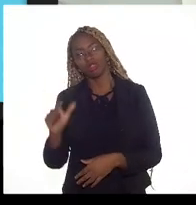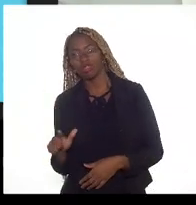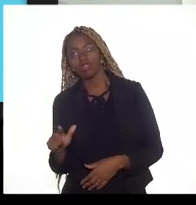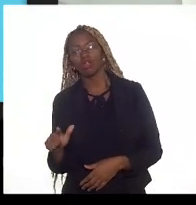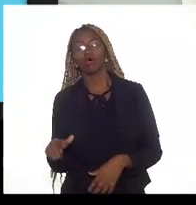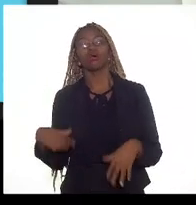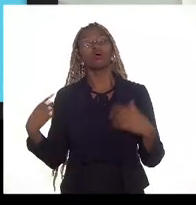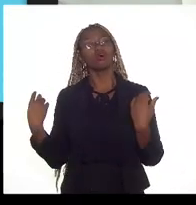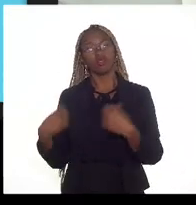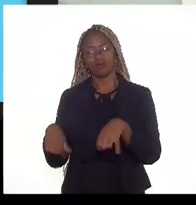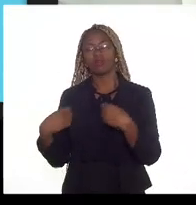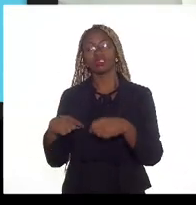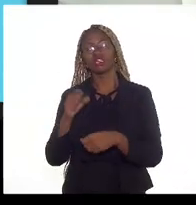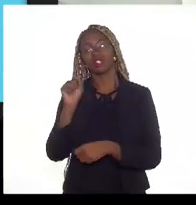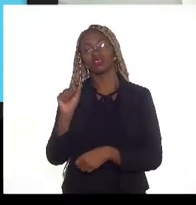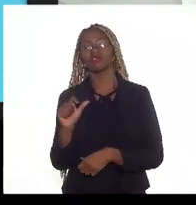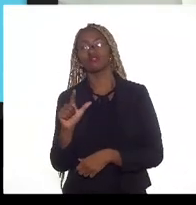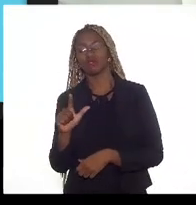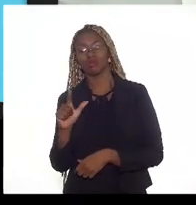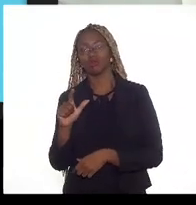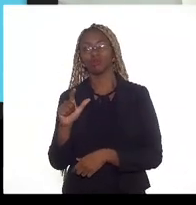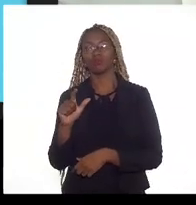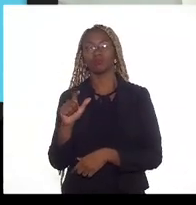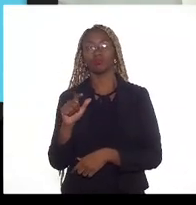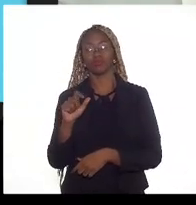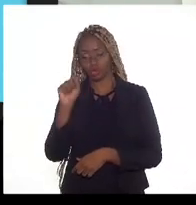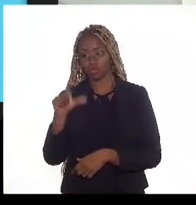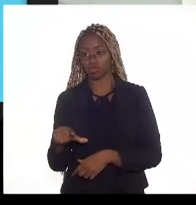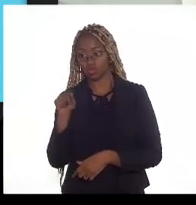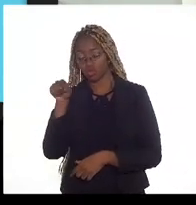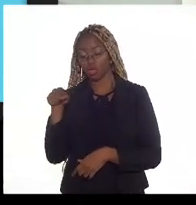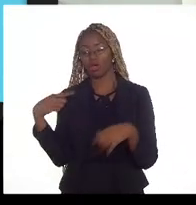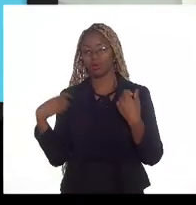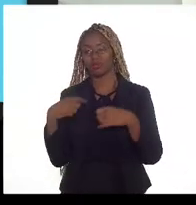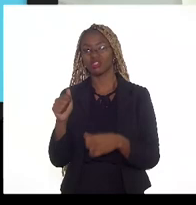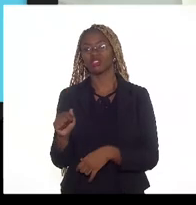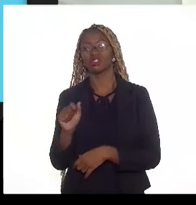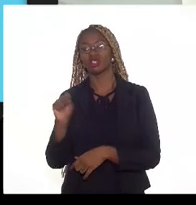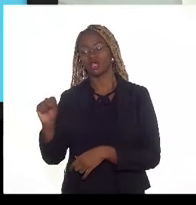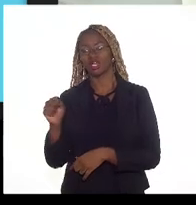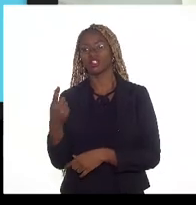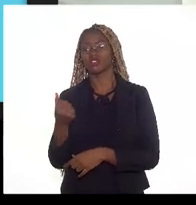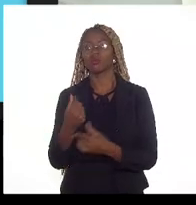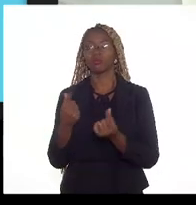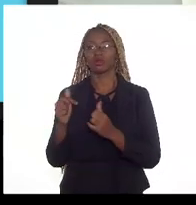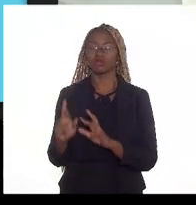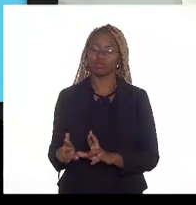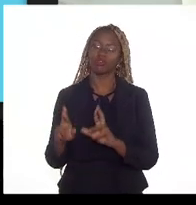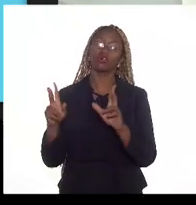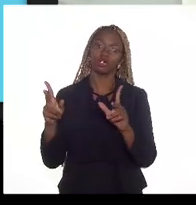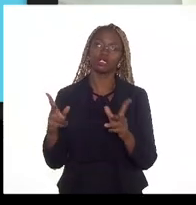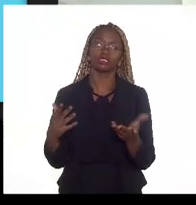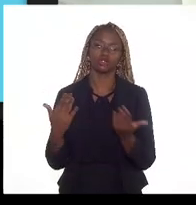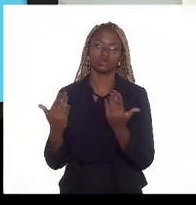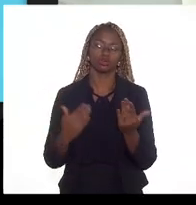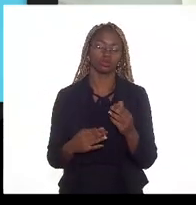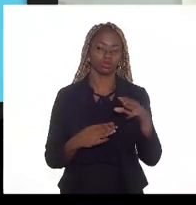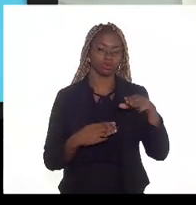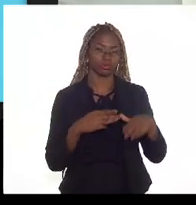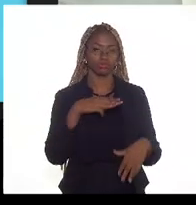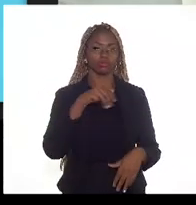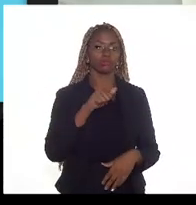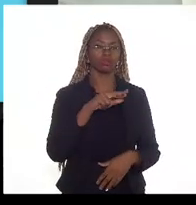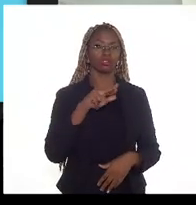um um gás precificado em valores mais altos do que Marlin mas quando eu